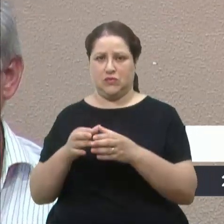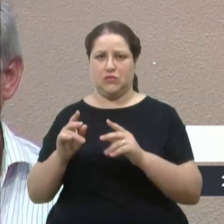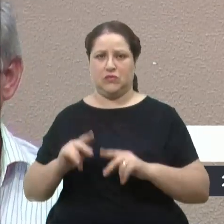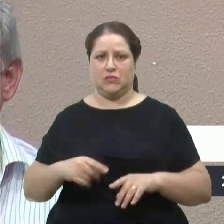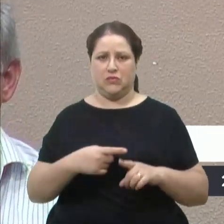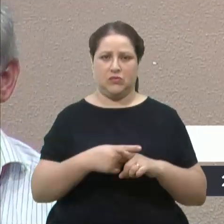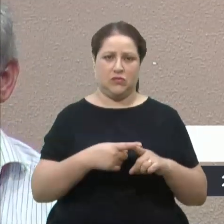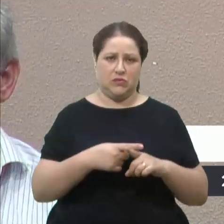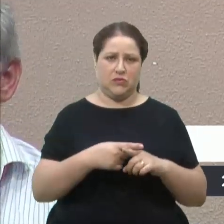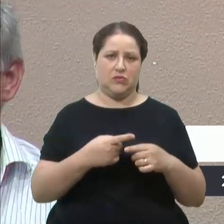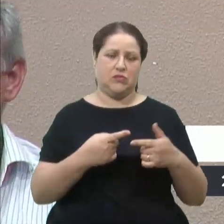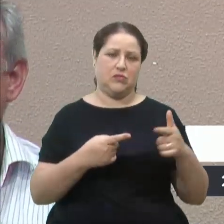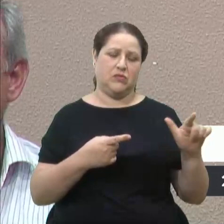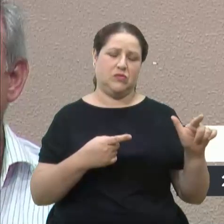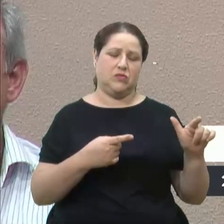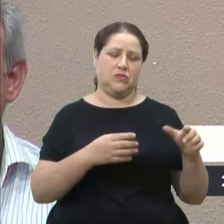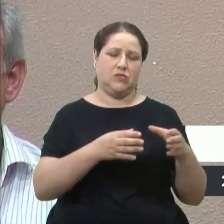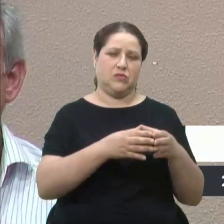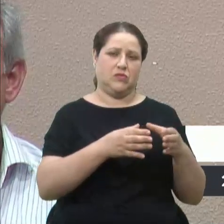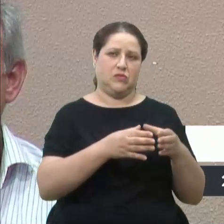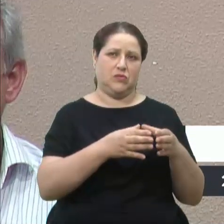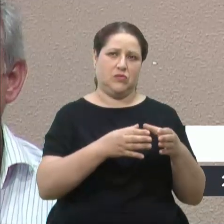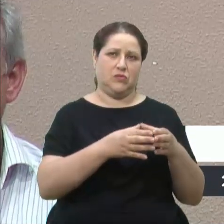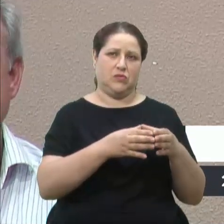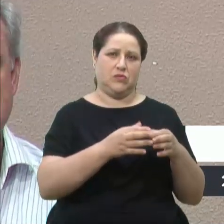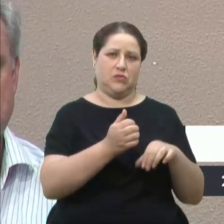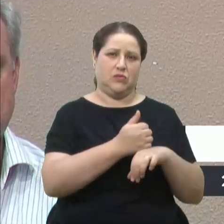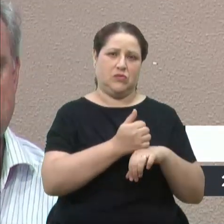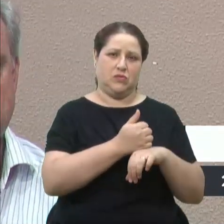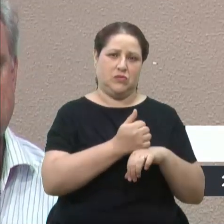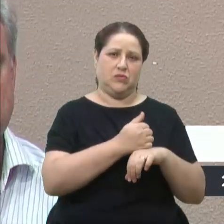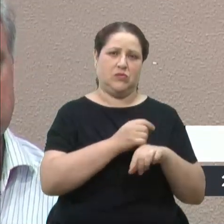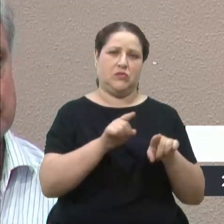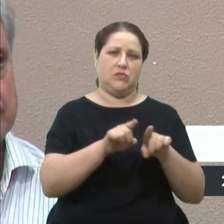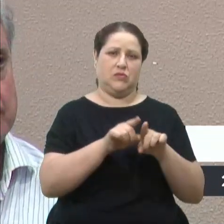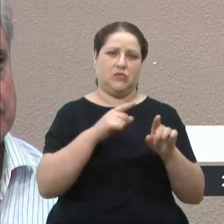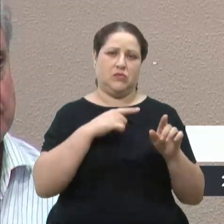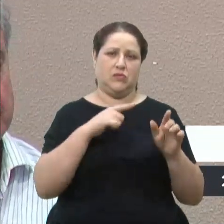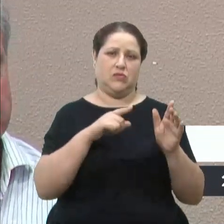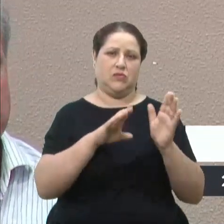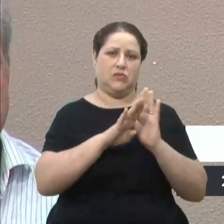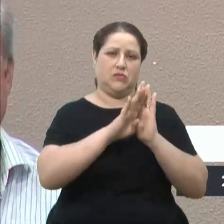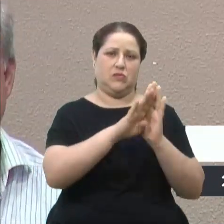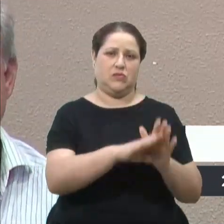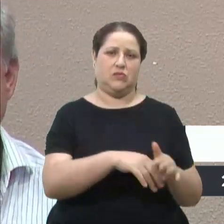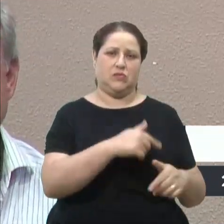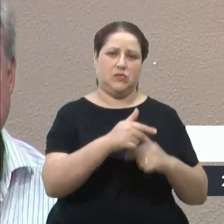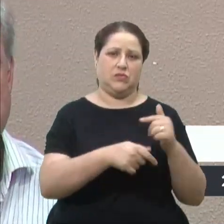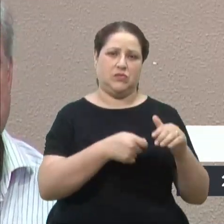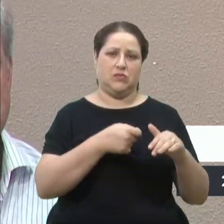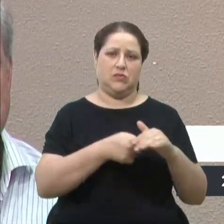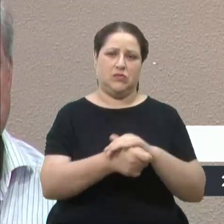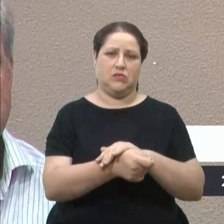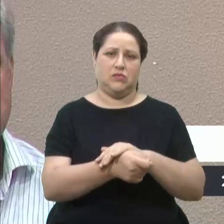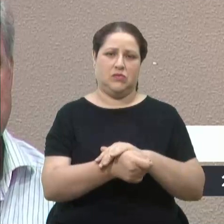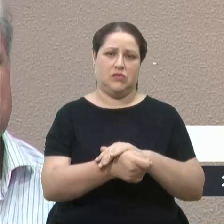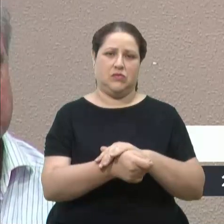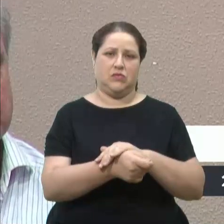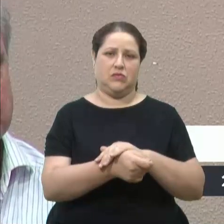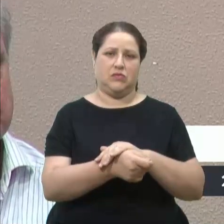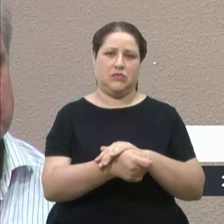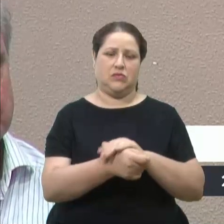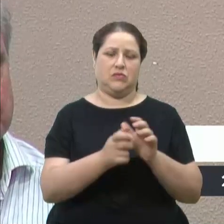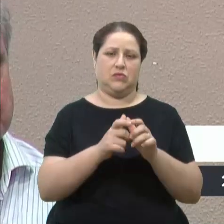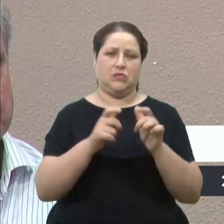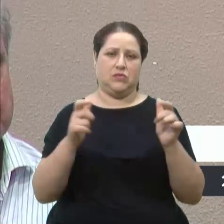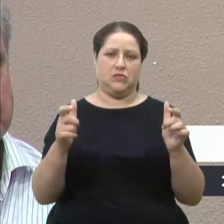que não é só da nossa categoria, que estão sendo beneficiados por esse trabalho, por esse investimento, pelo